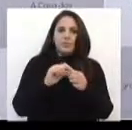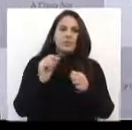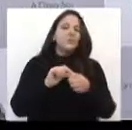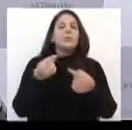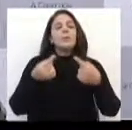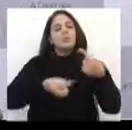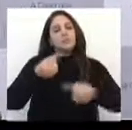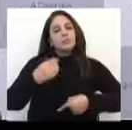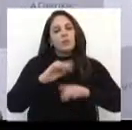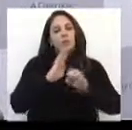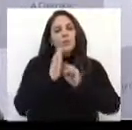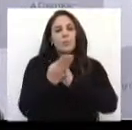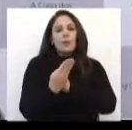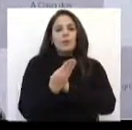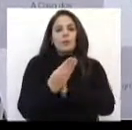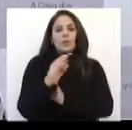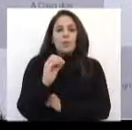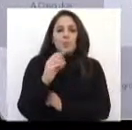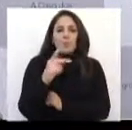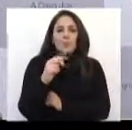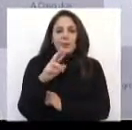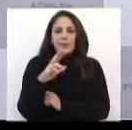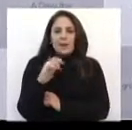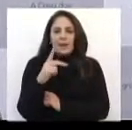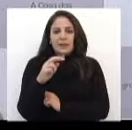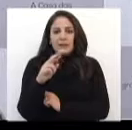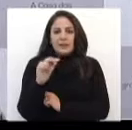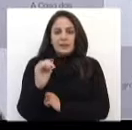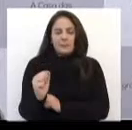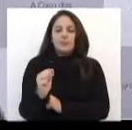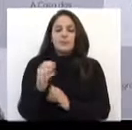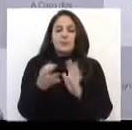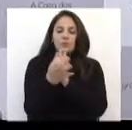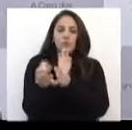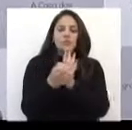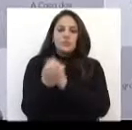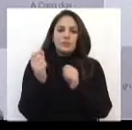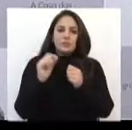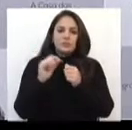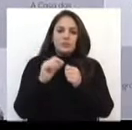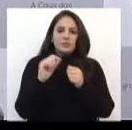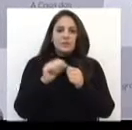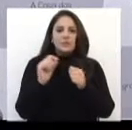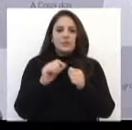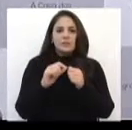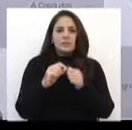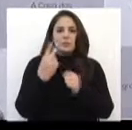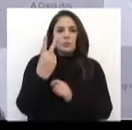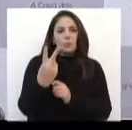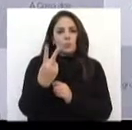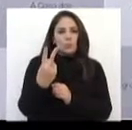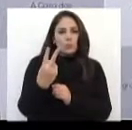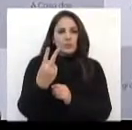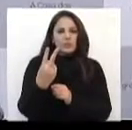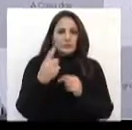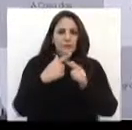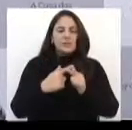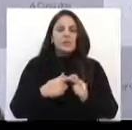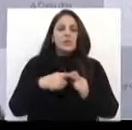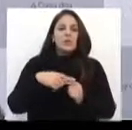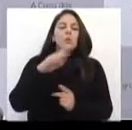Vila Operária. Esse era um sonho meu de 10 anos. E as indicações que eu fiz durante todos os dois mandatos do prefeito Dipe,